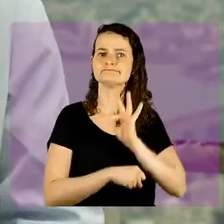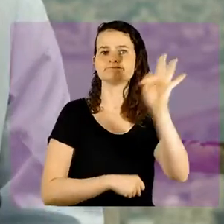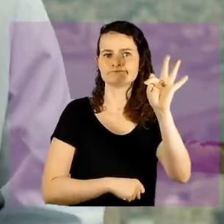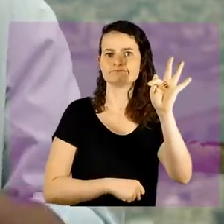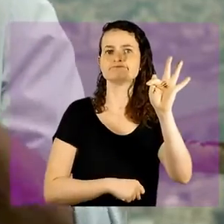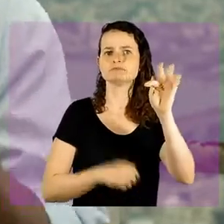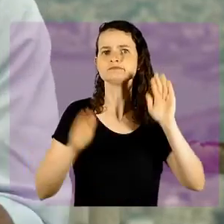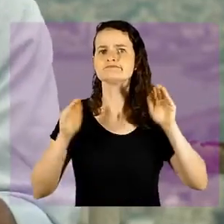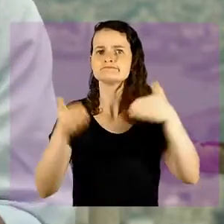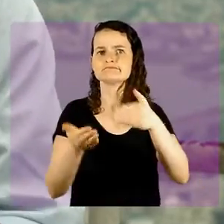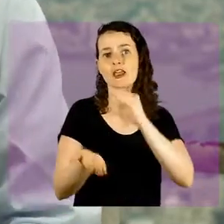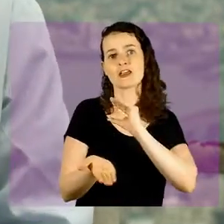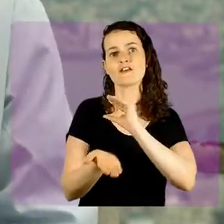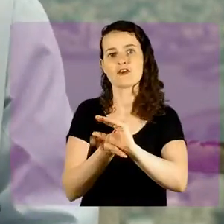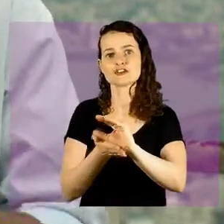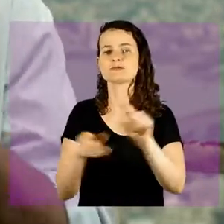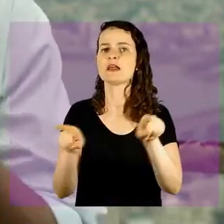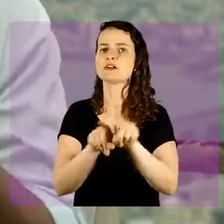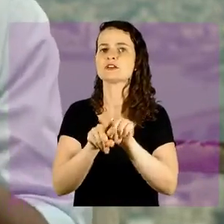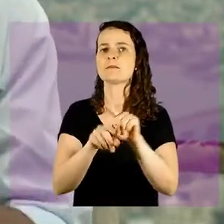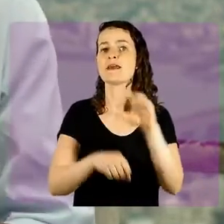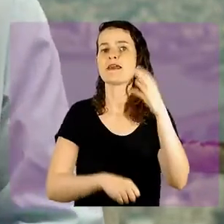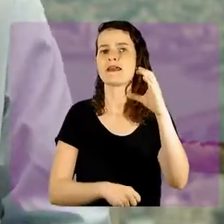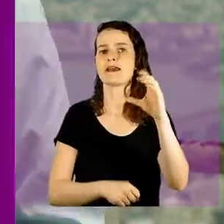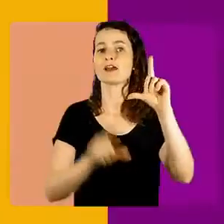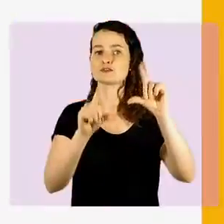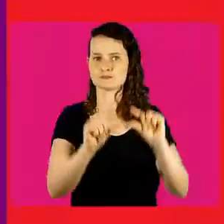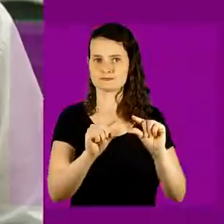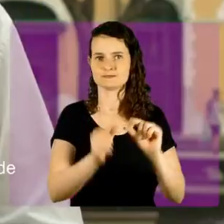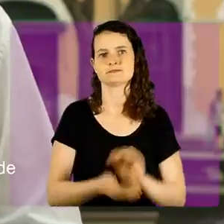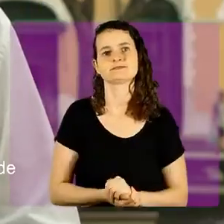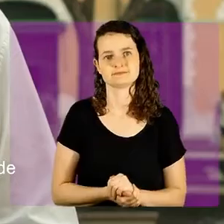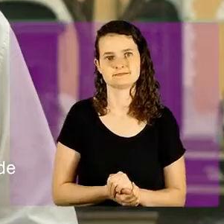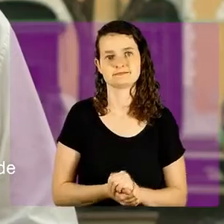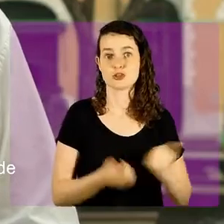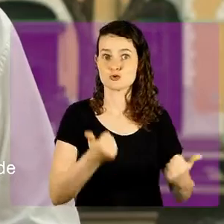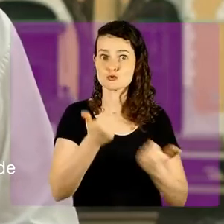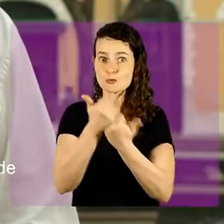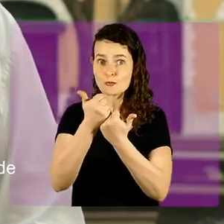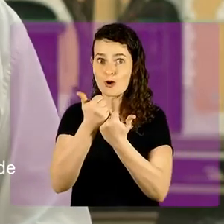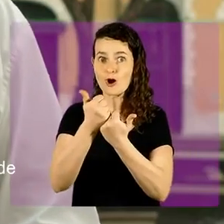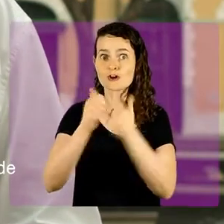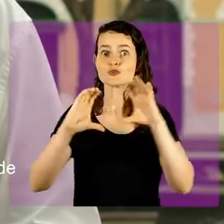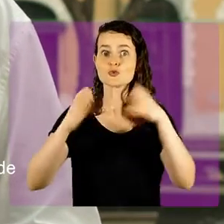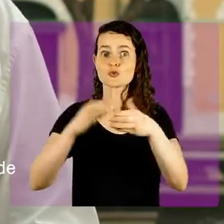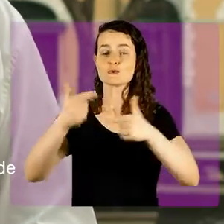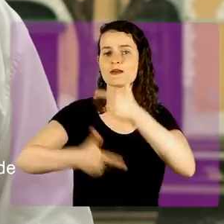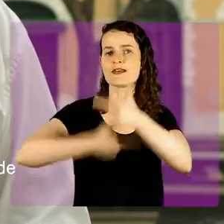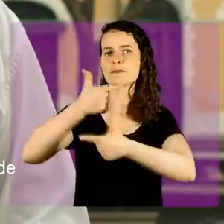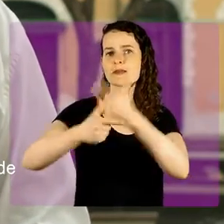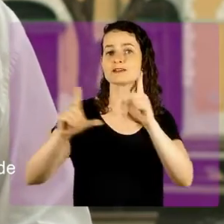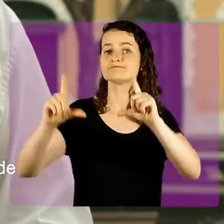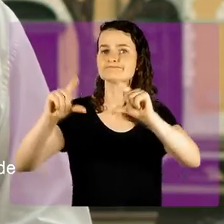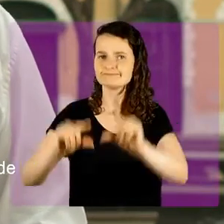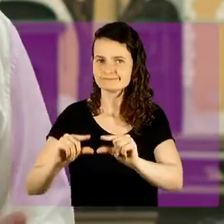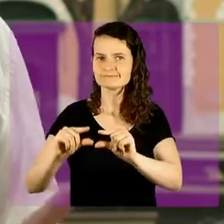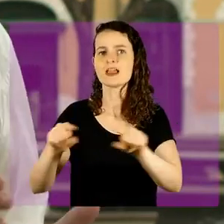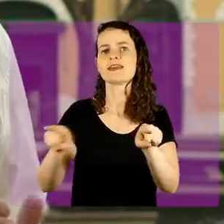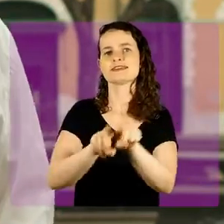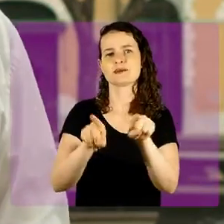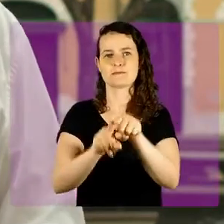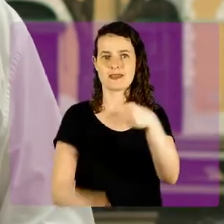investimentos e linhas de crédito baratas. Apoiar os pequenos e microempresários da cidade,